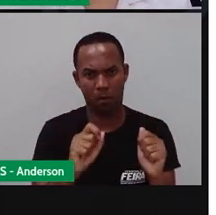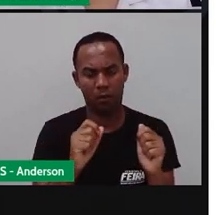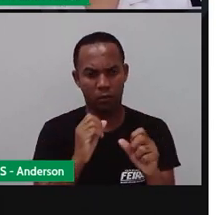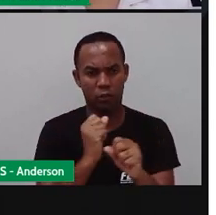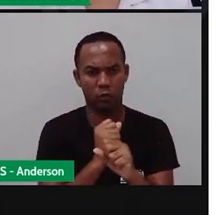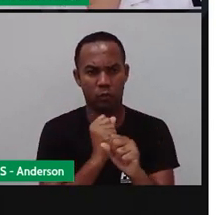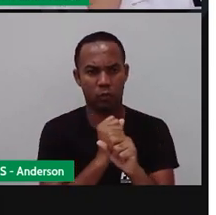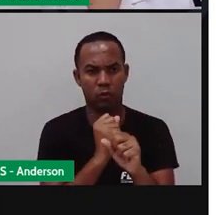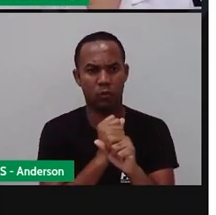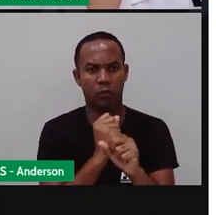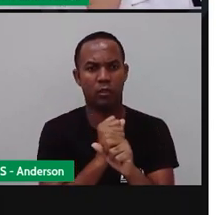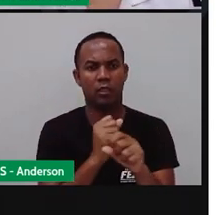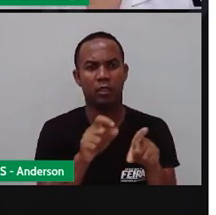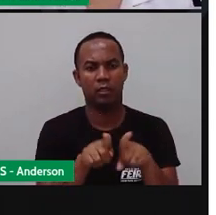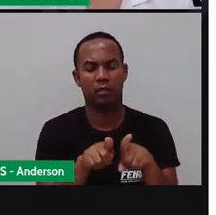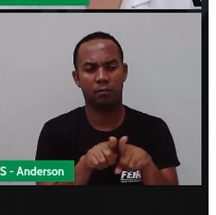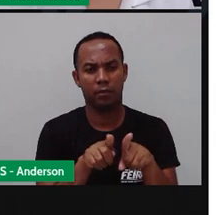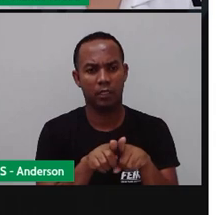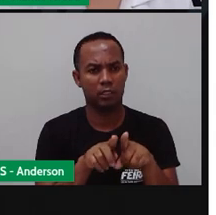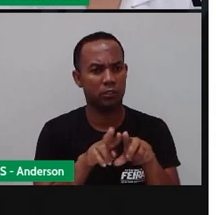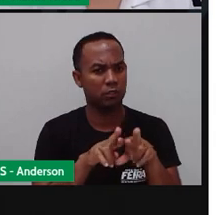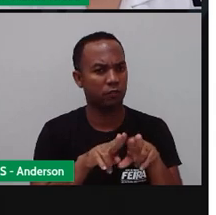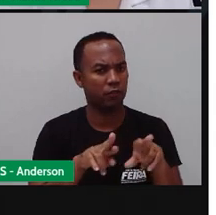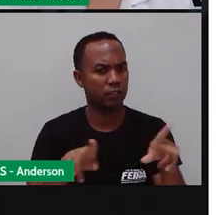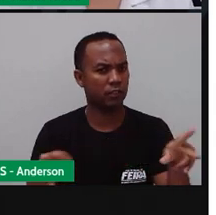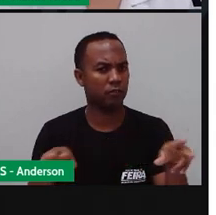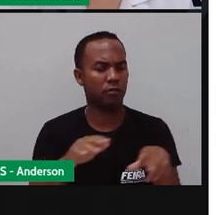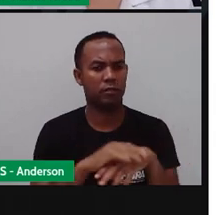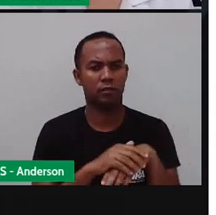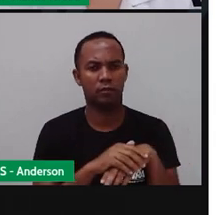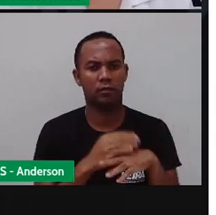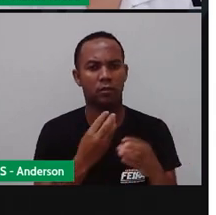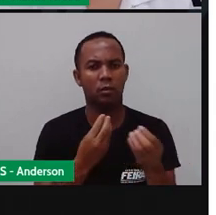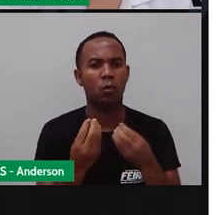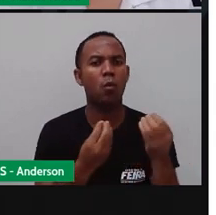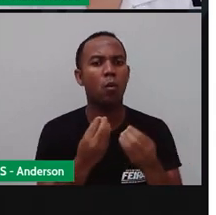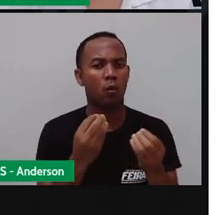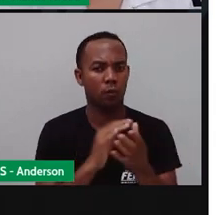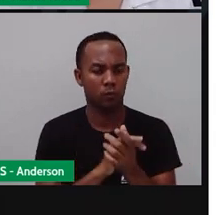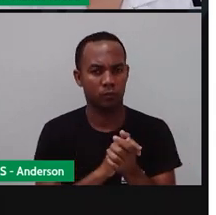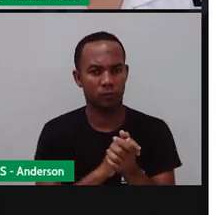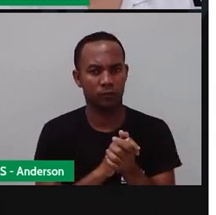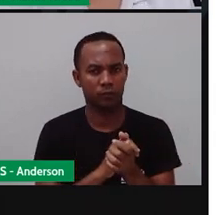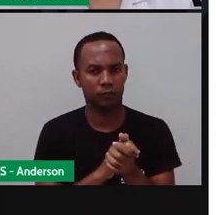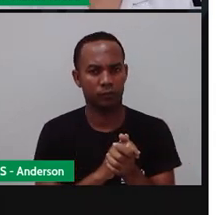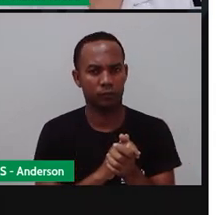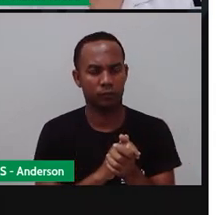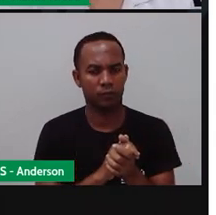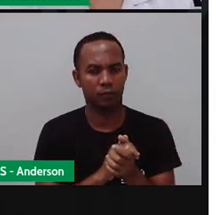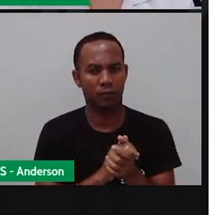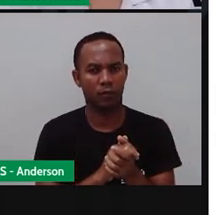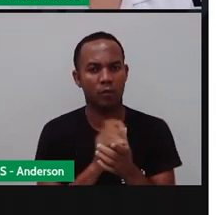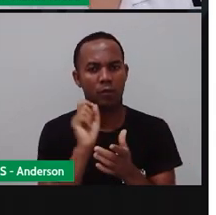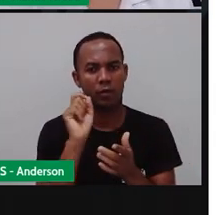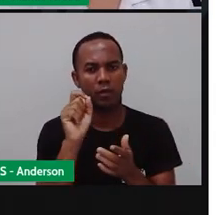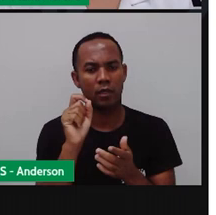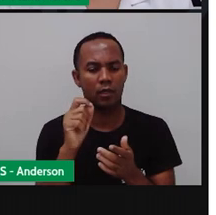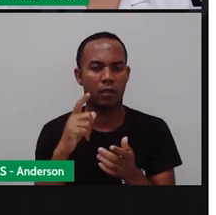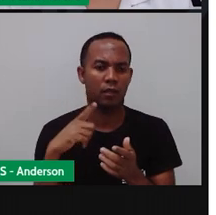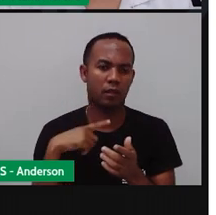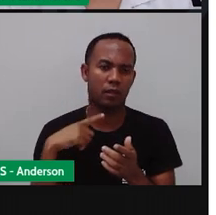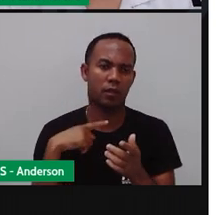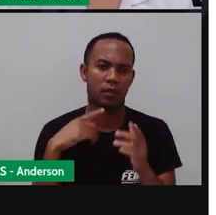maquete com o quê? Com material reciclado, né? Com o que vocês têm em casa. Com